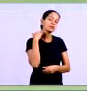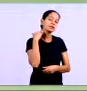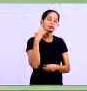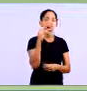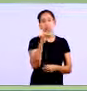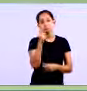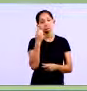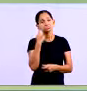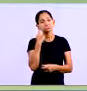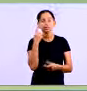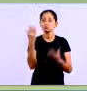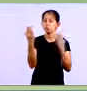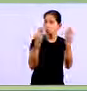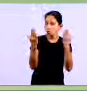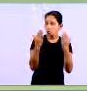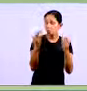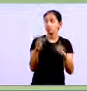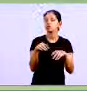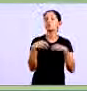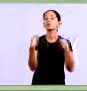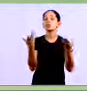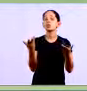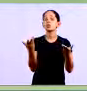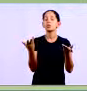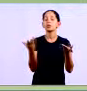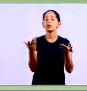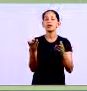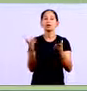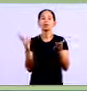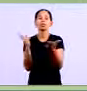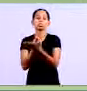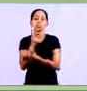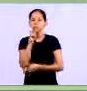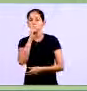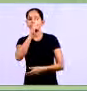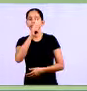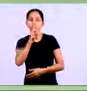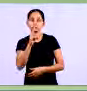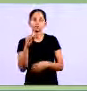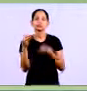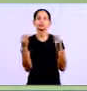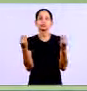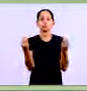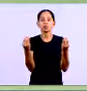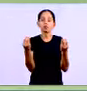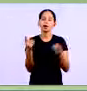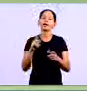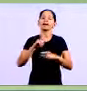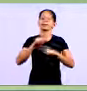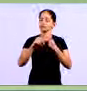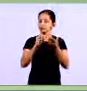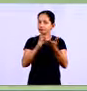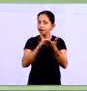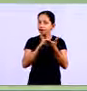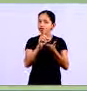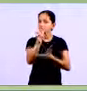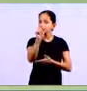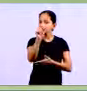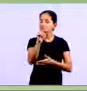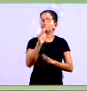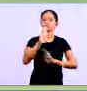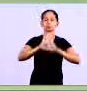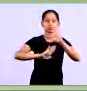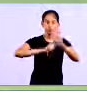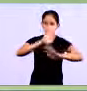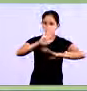você não faz esse acompanhamento essa conferência pode acontecer de um cara lançar errado lá na hora de fazer o lançamento lá aí você vai ter prejuízo então é muito importante que você